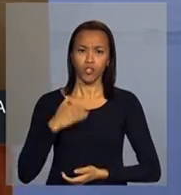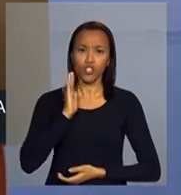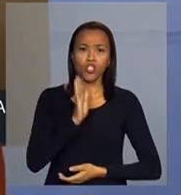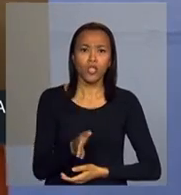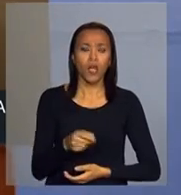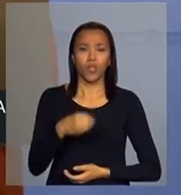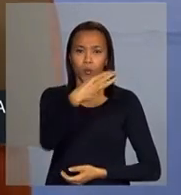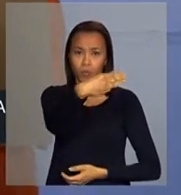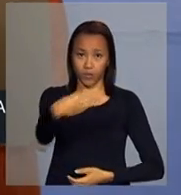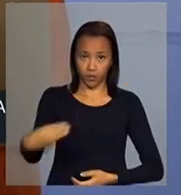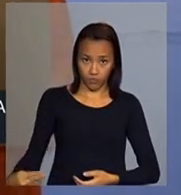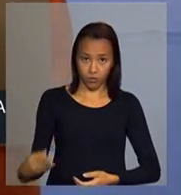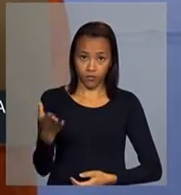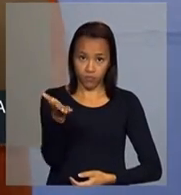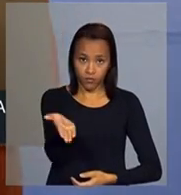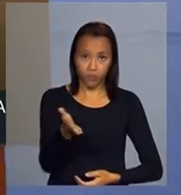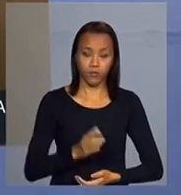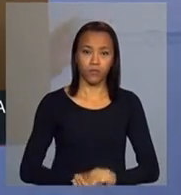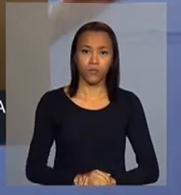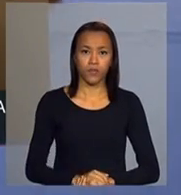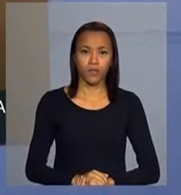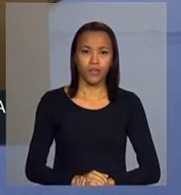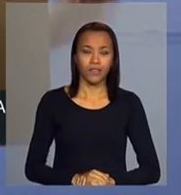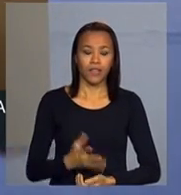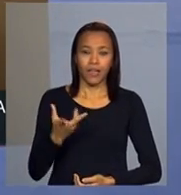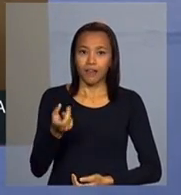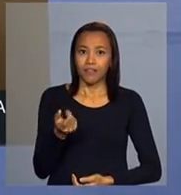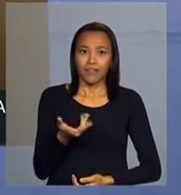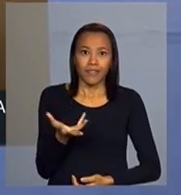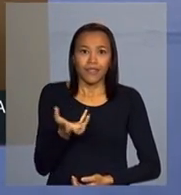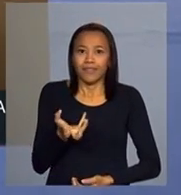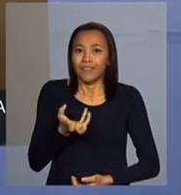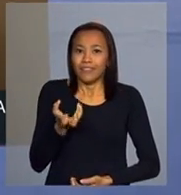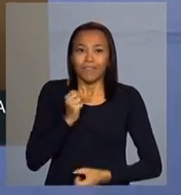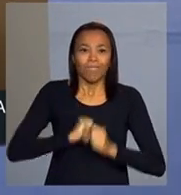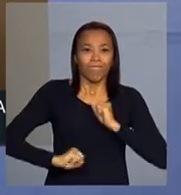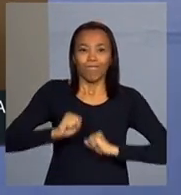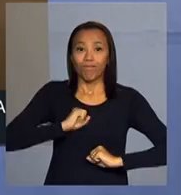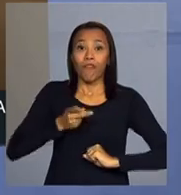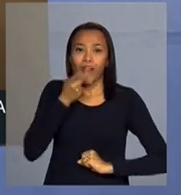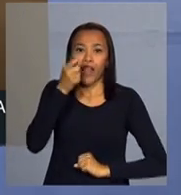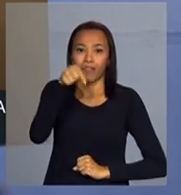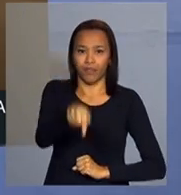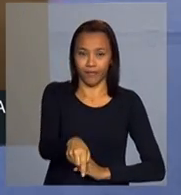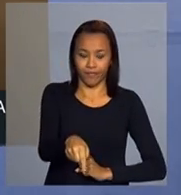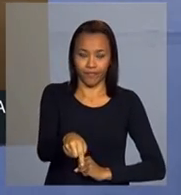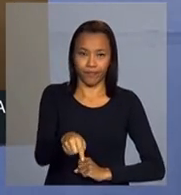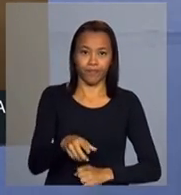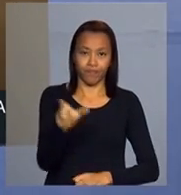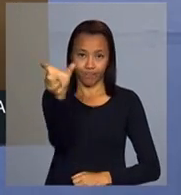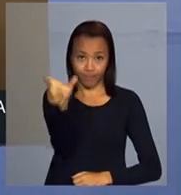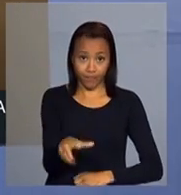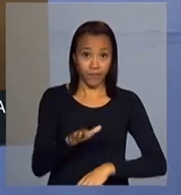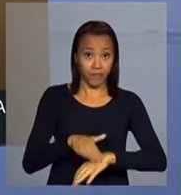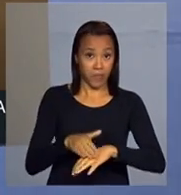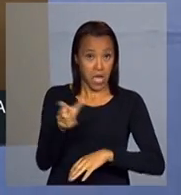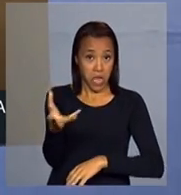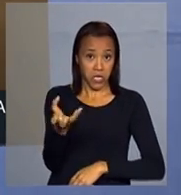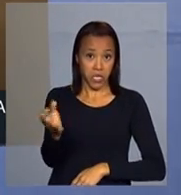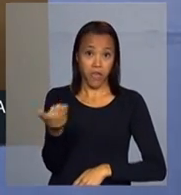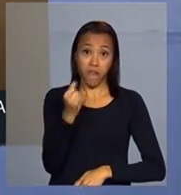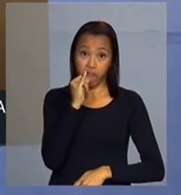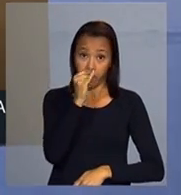o ministro estava doidinho para anunciar. O ministro queria anunciar,